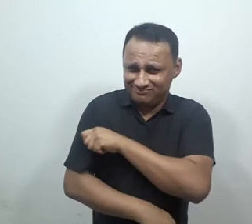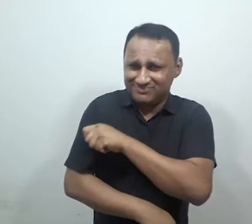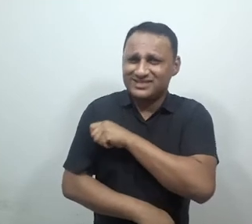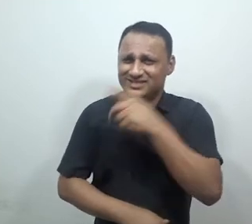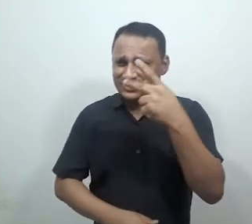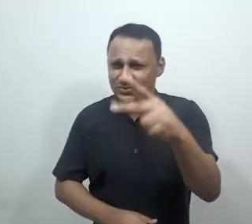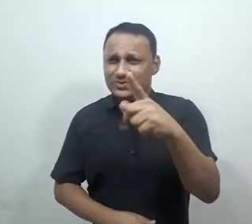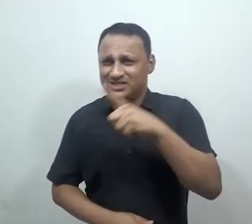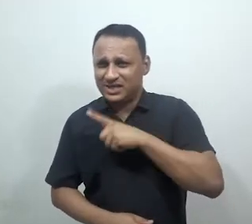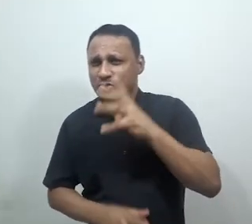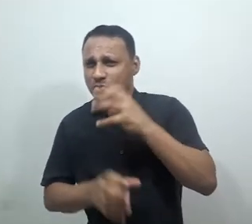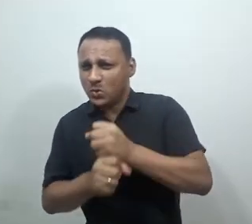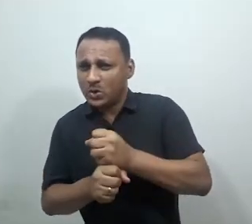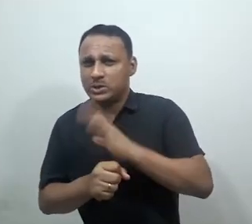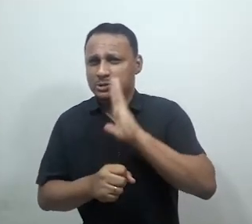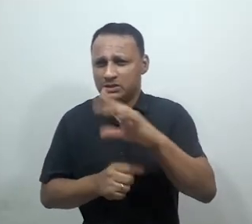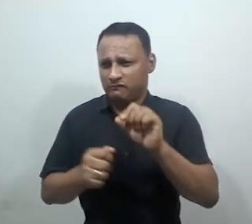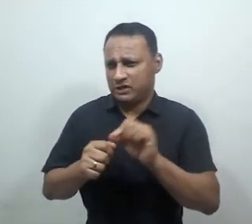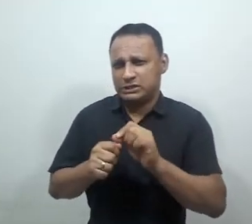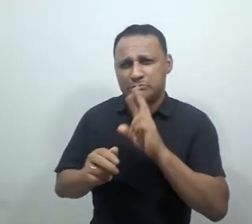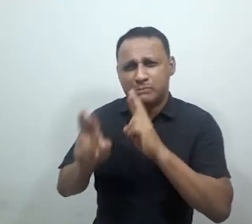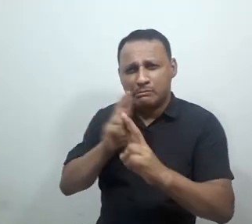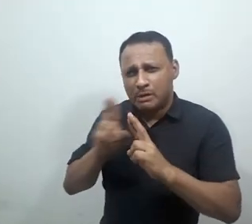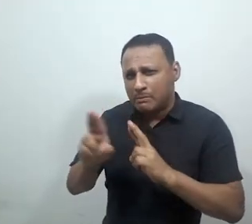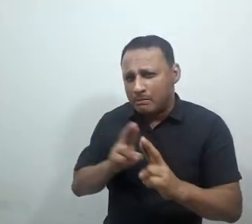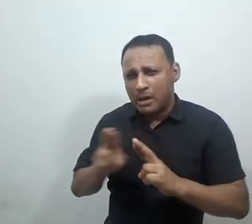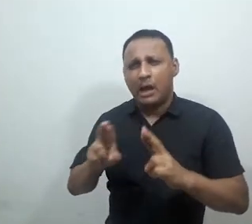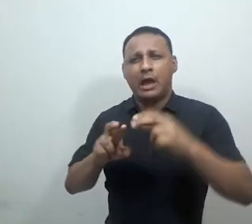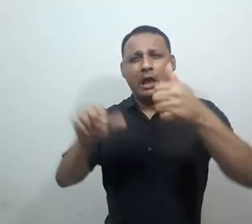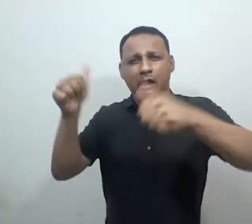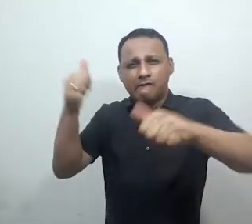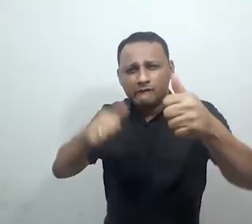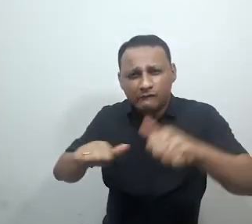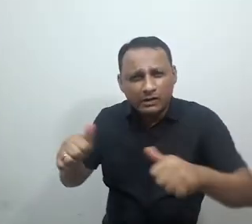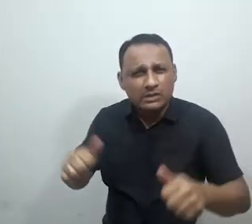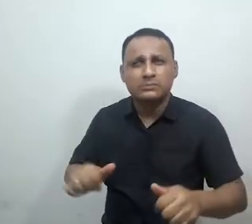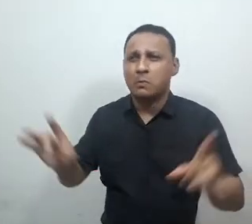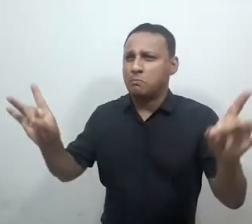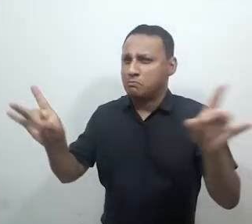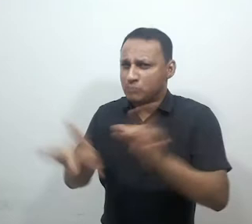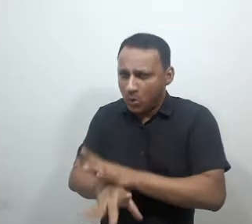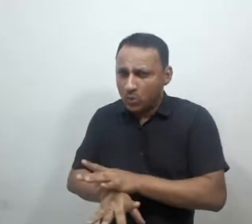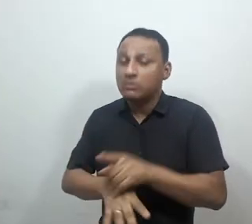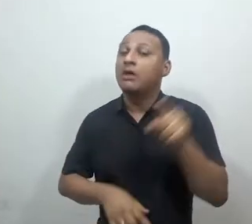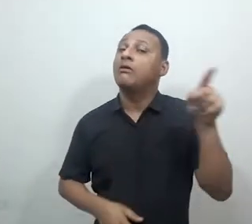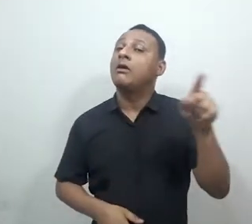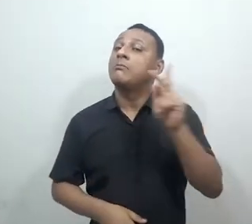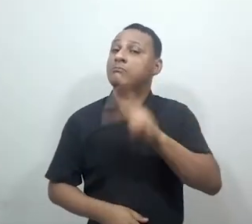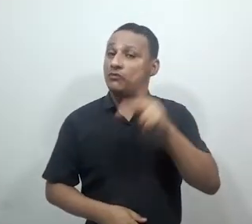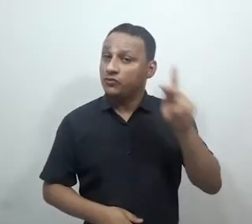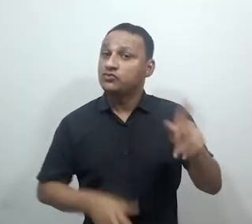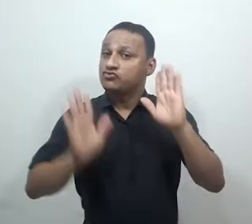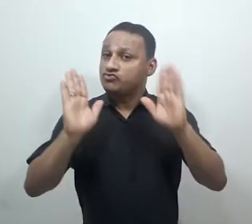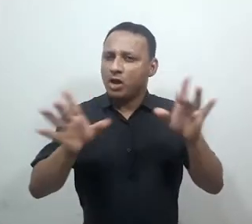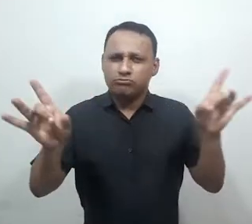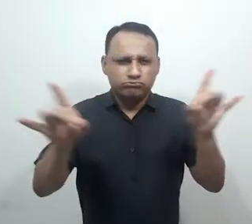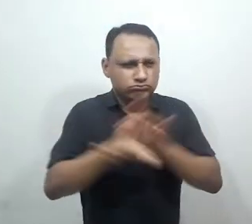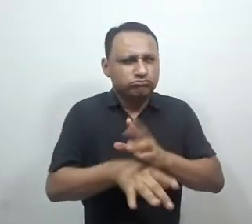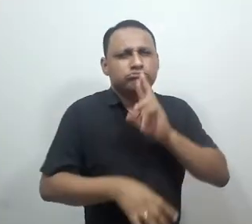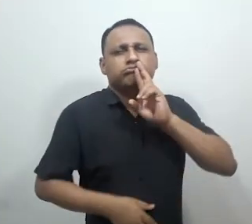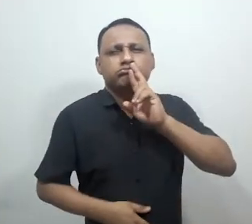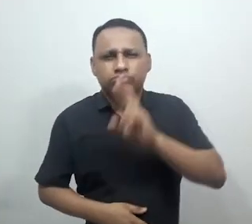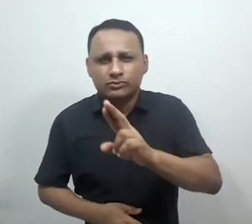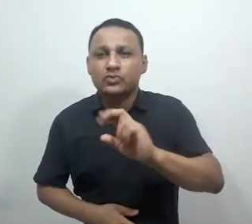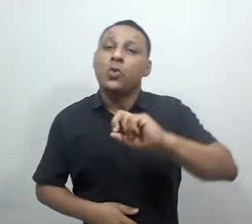tenha feito tarefas que valem nota e recebido a devida avaliação do professor da disciplina ou dos